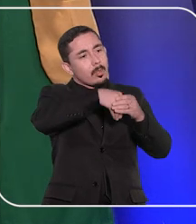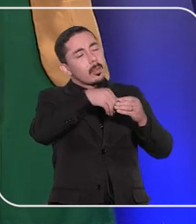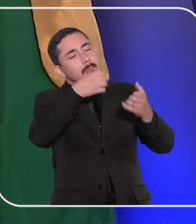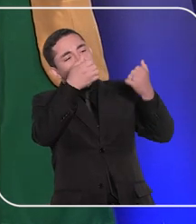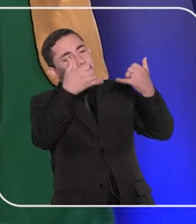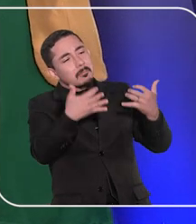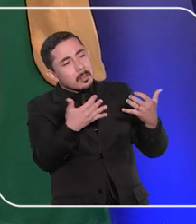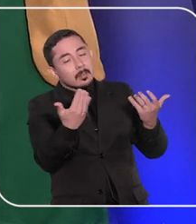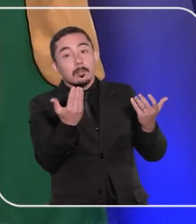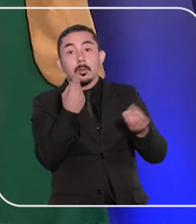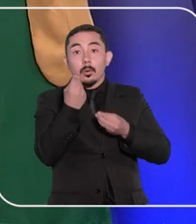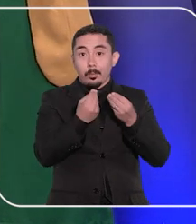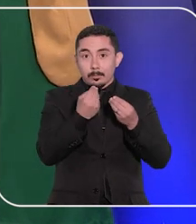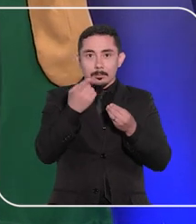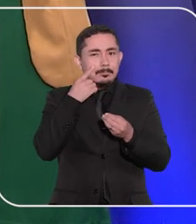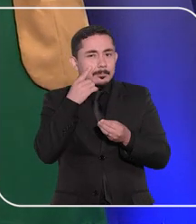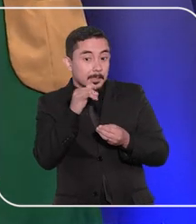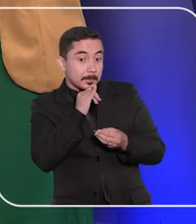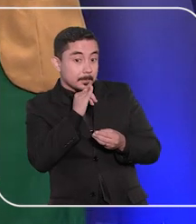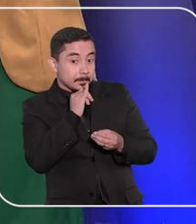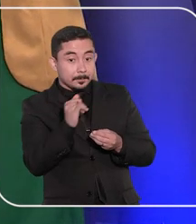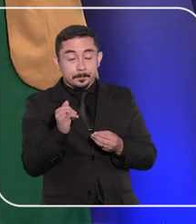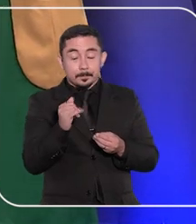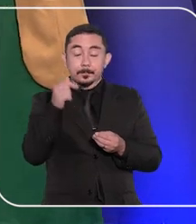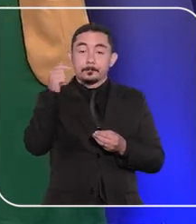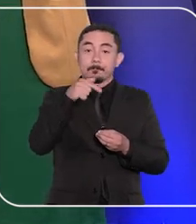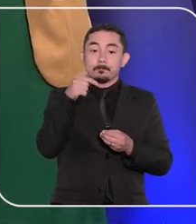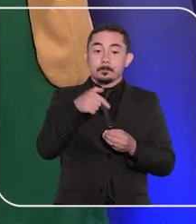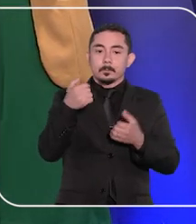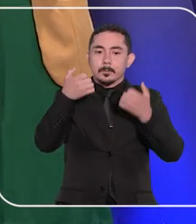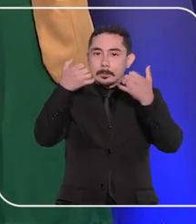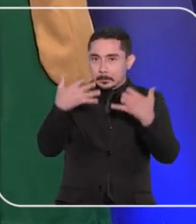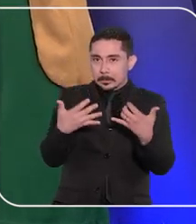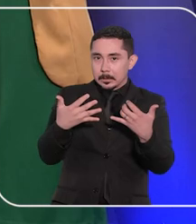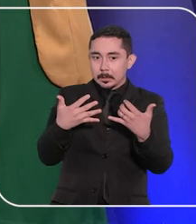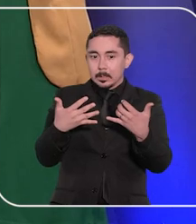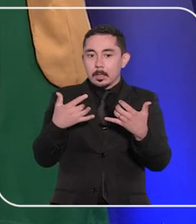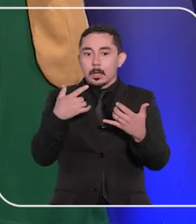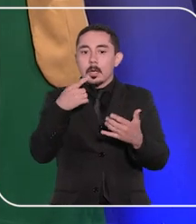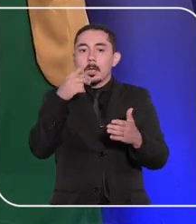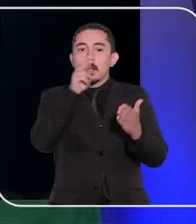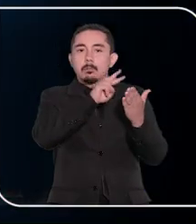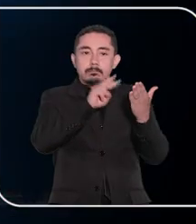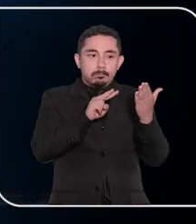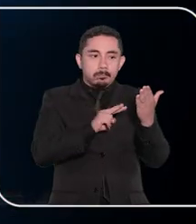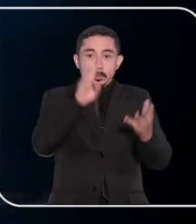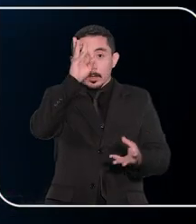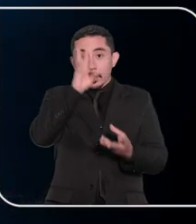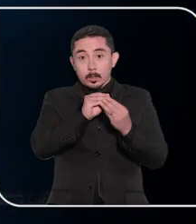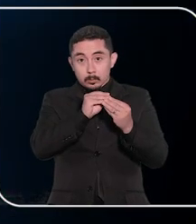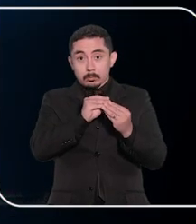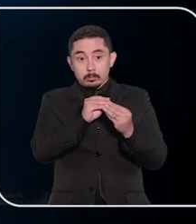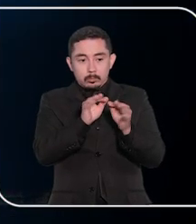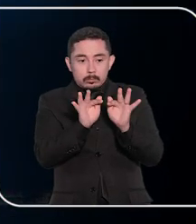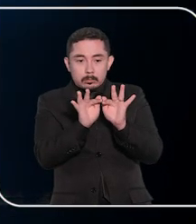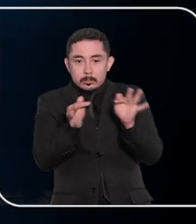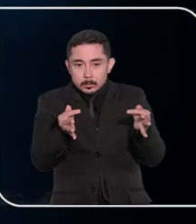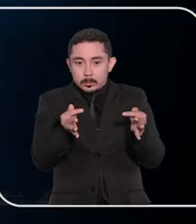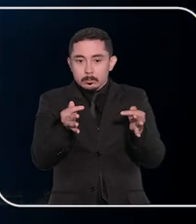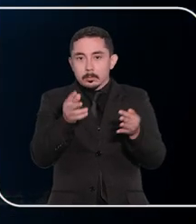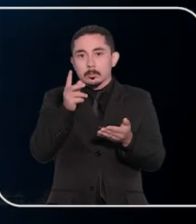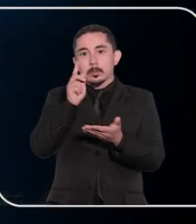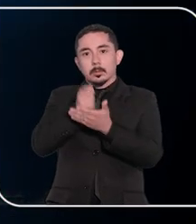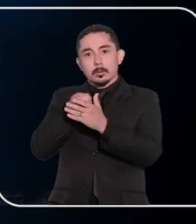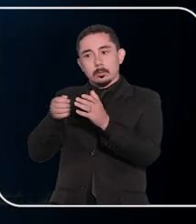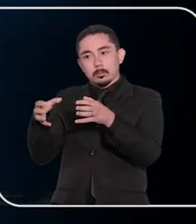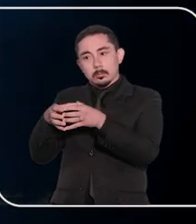do direito. Quer ver um exemplo? Nesta matéria aqui, a gente pode ler o resumo simplificado da decisão